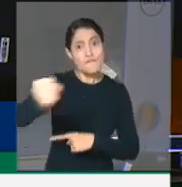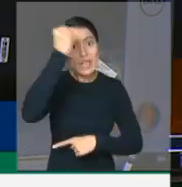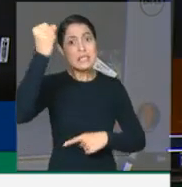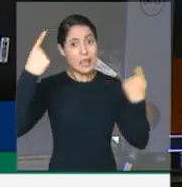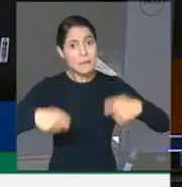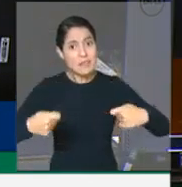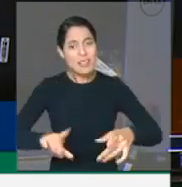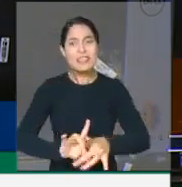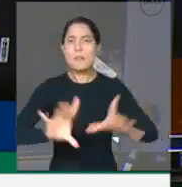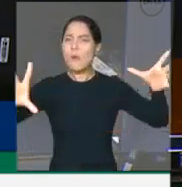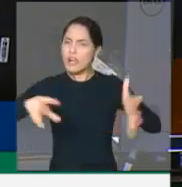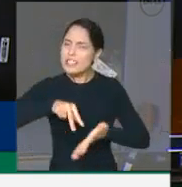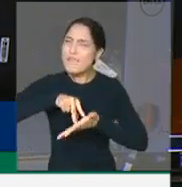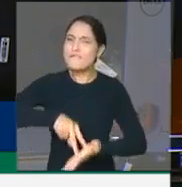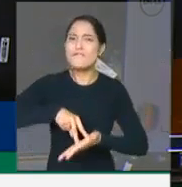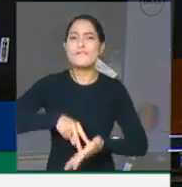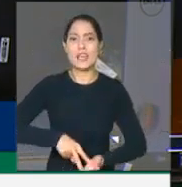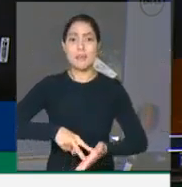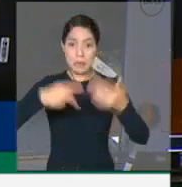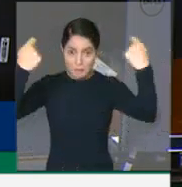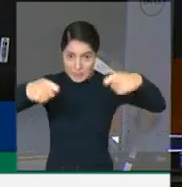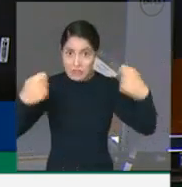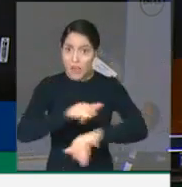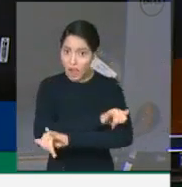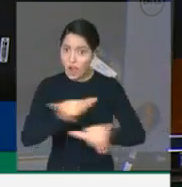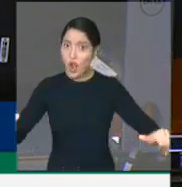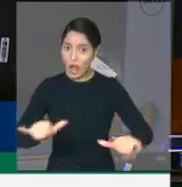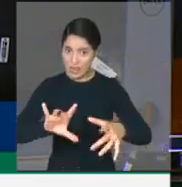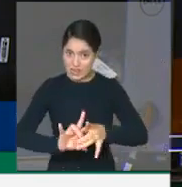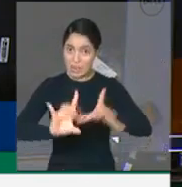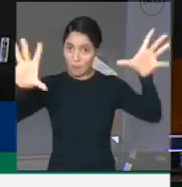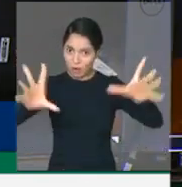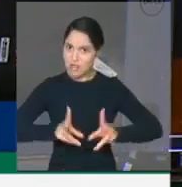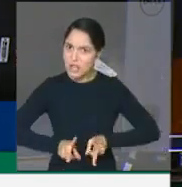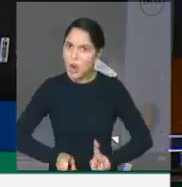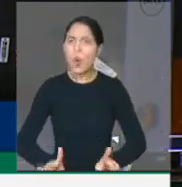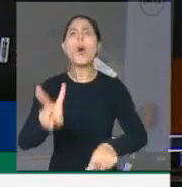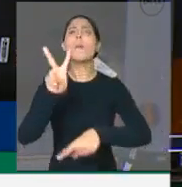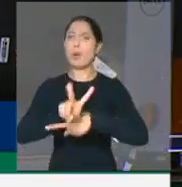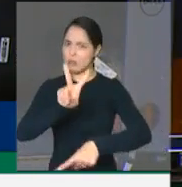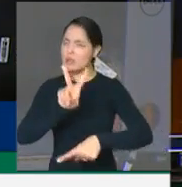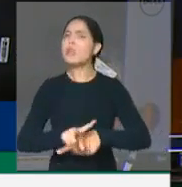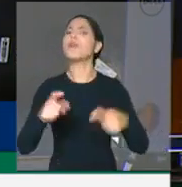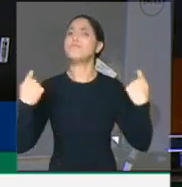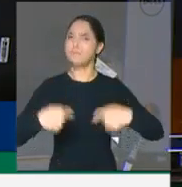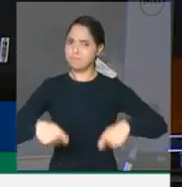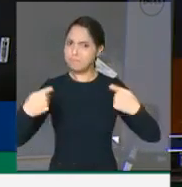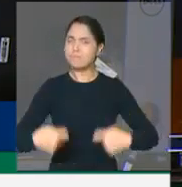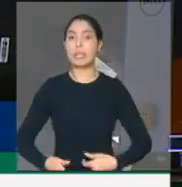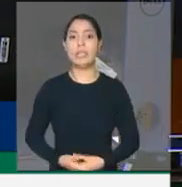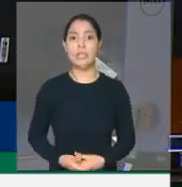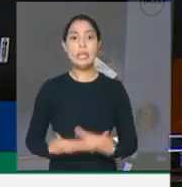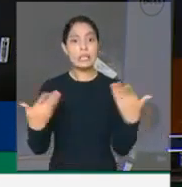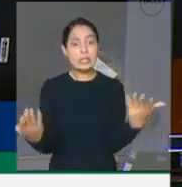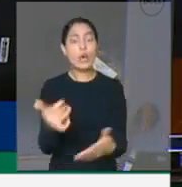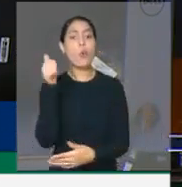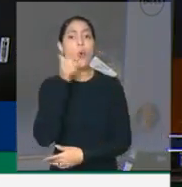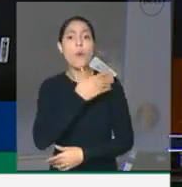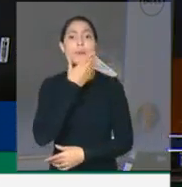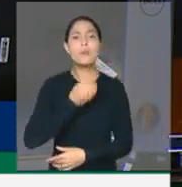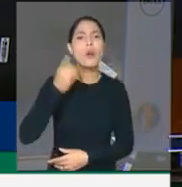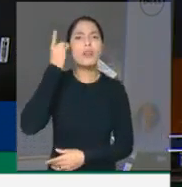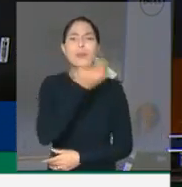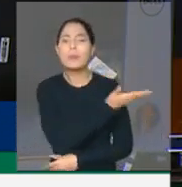nossa democracia. Repito, preservando a nossa democracia. Enfim, senhoras e senhores deputados, temos feito